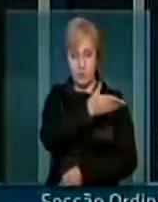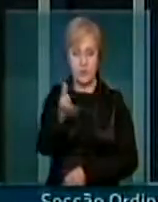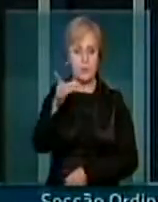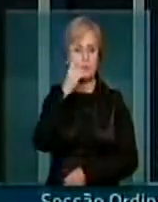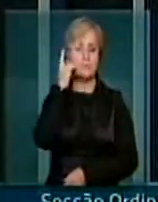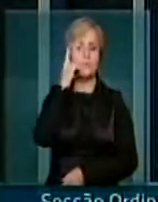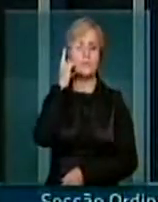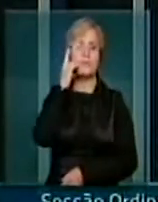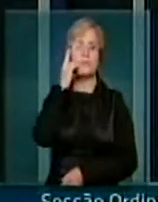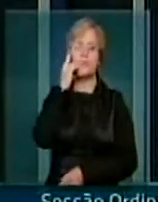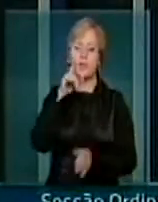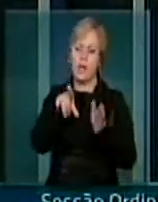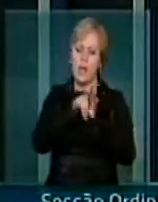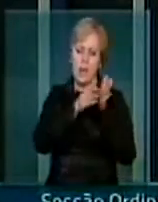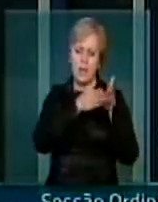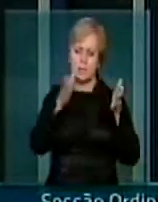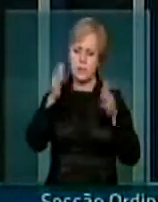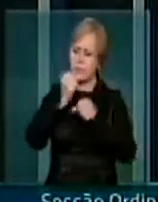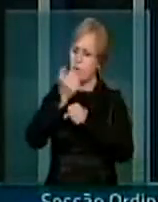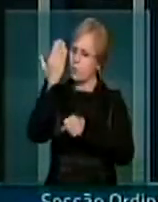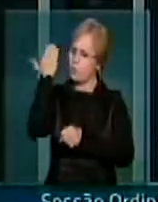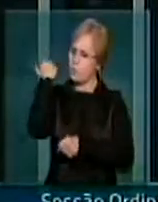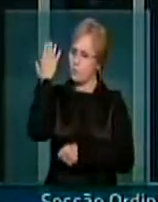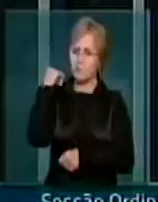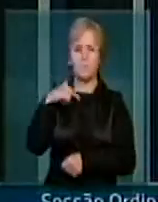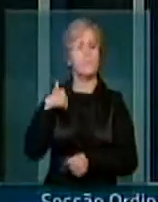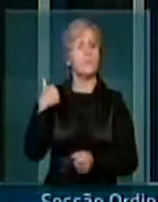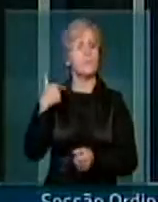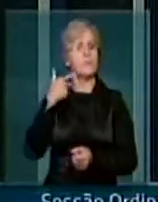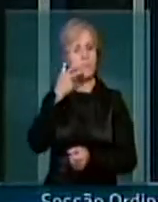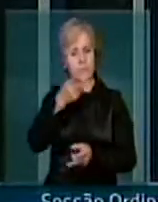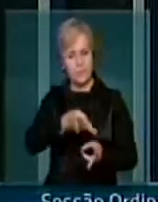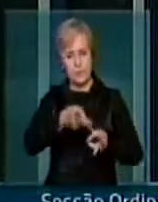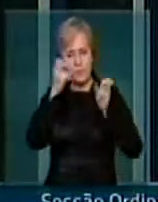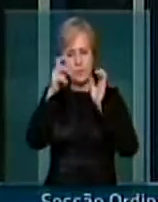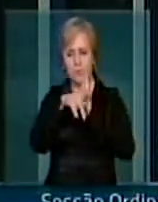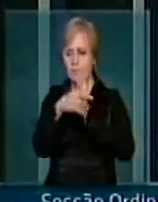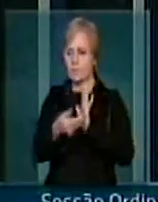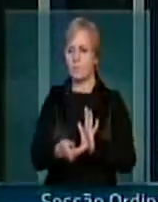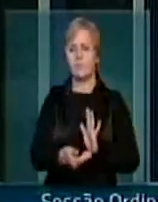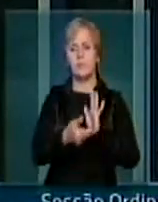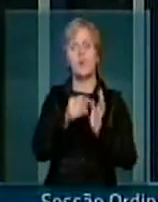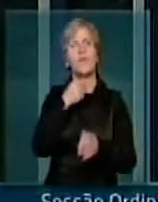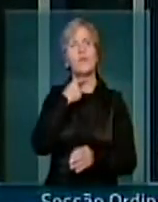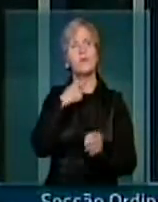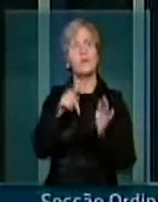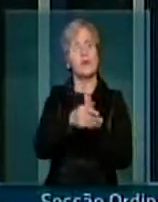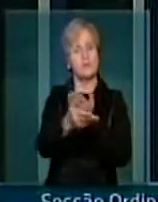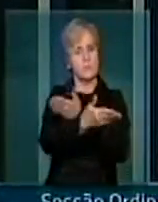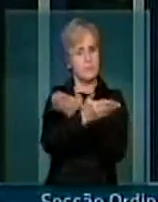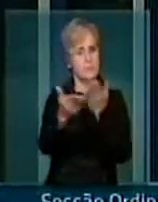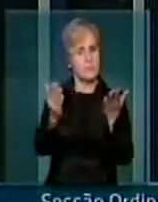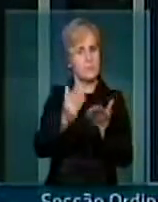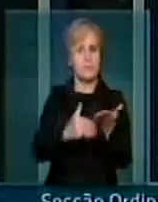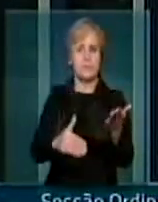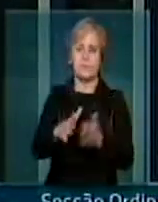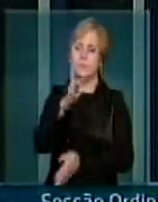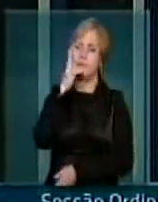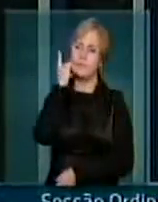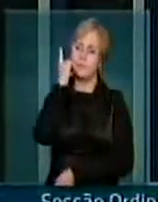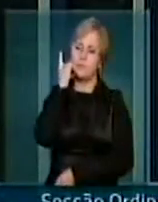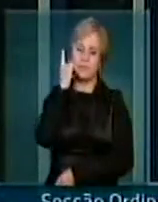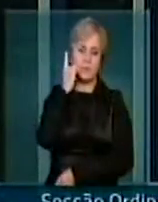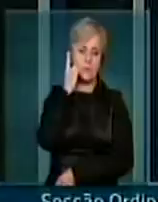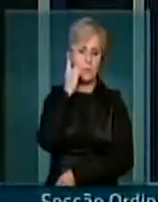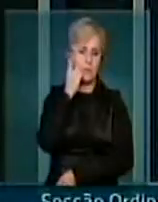legislatura anterior, eu eu constatei neste parlamento o desejo dos senhores deputados, das senhoras